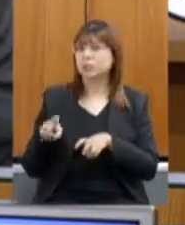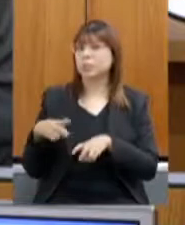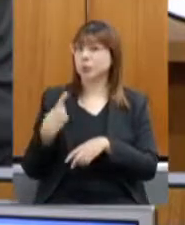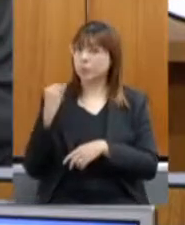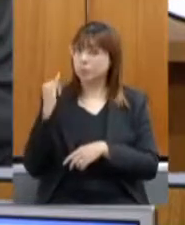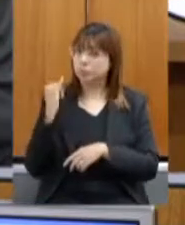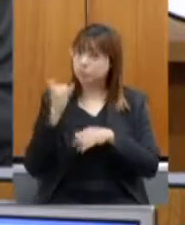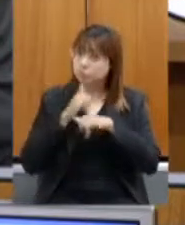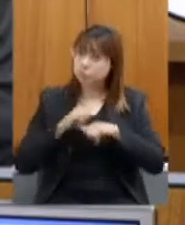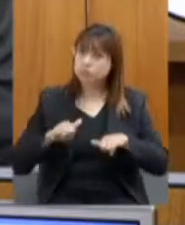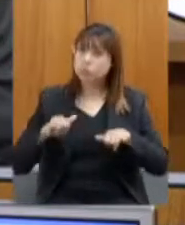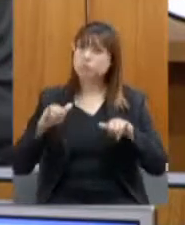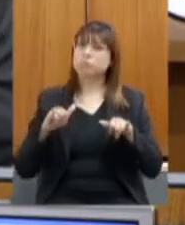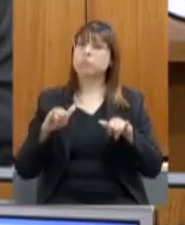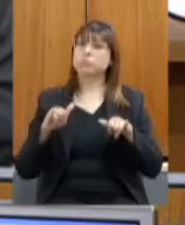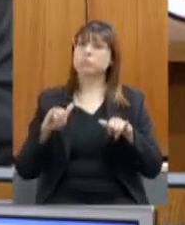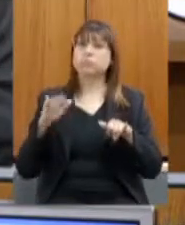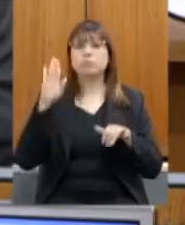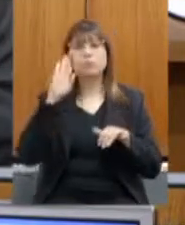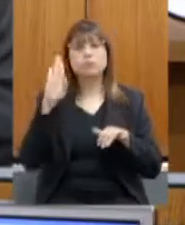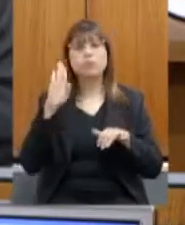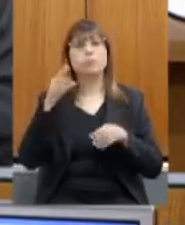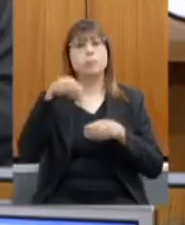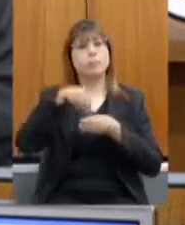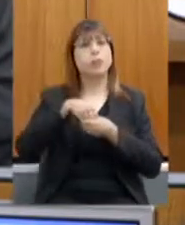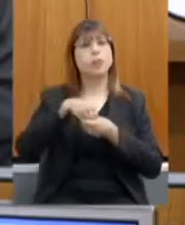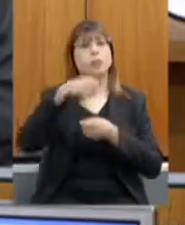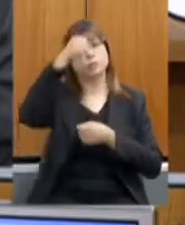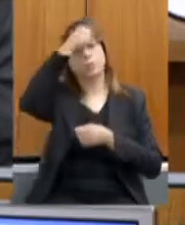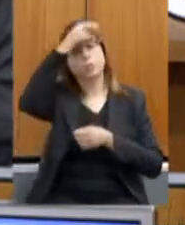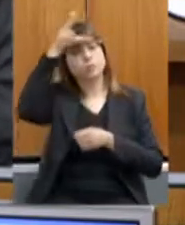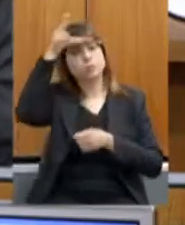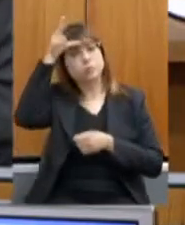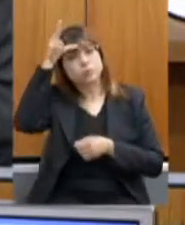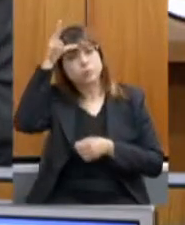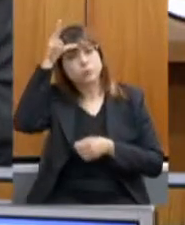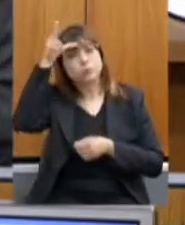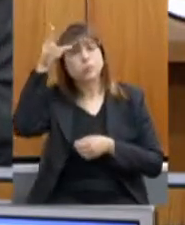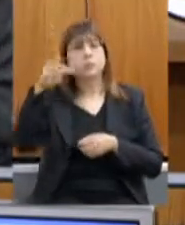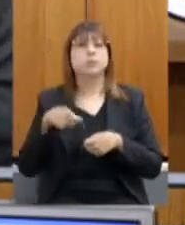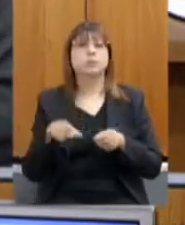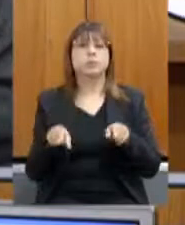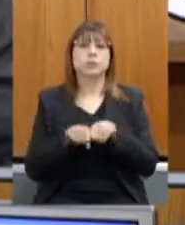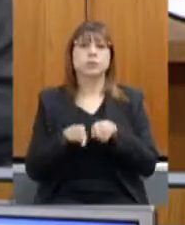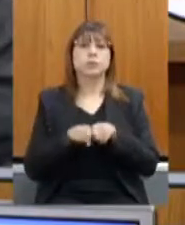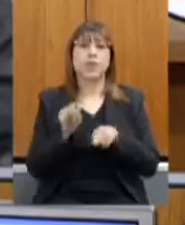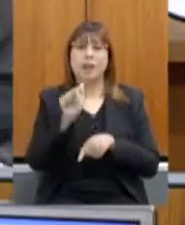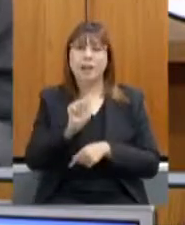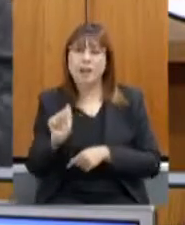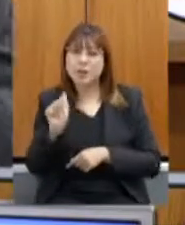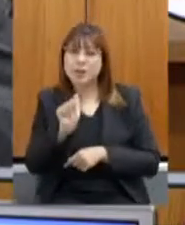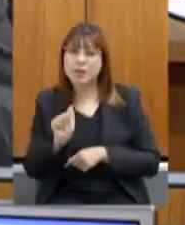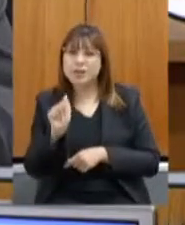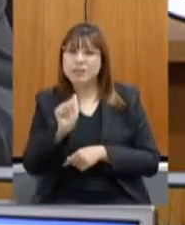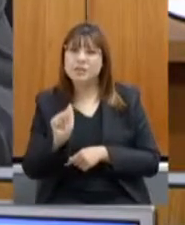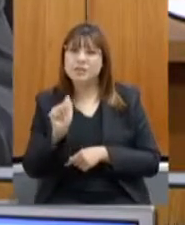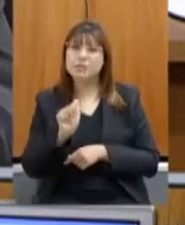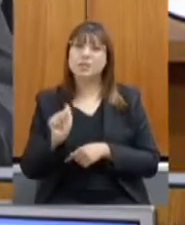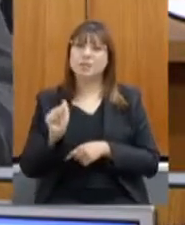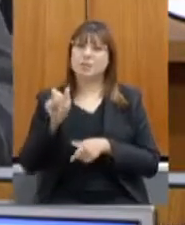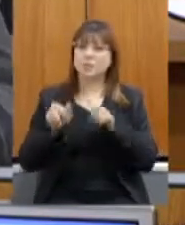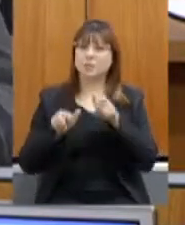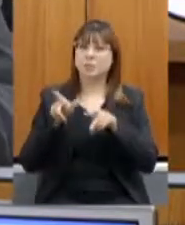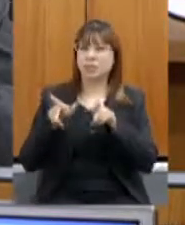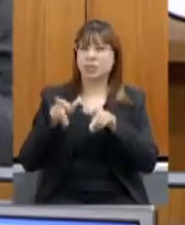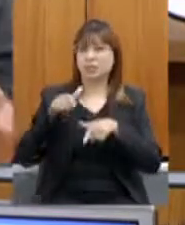especialmente as prefeituras as pequenas associações de produtores rurais para que elas